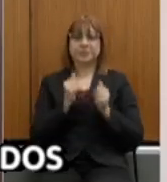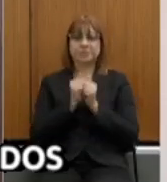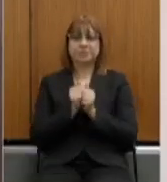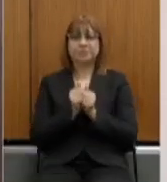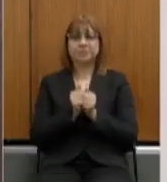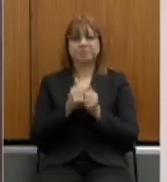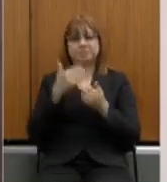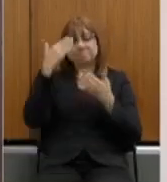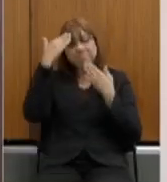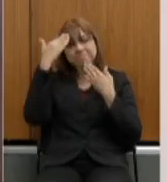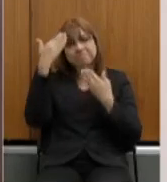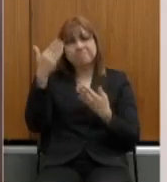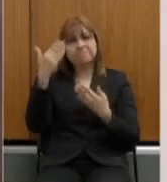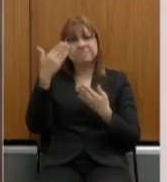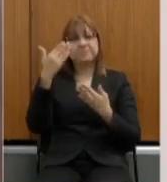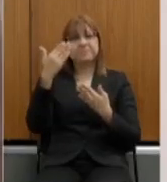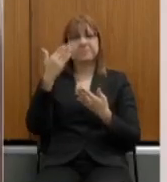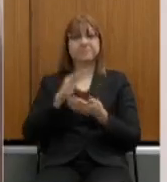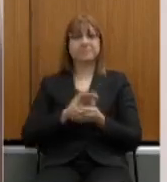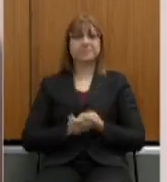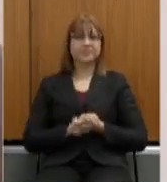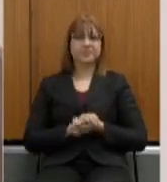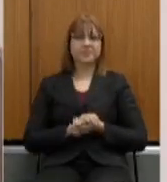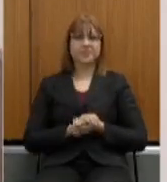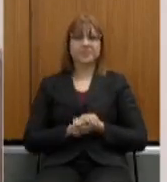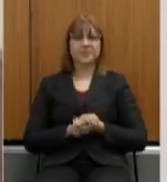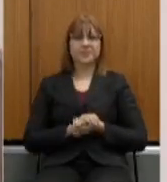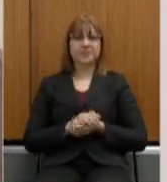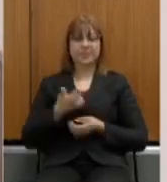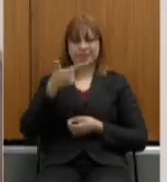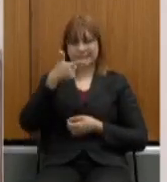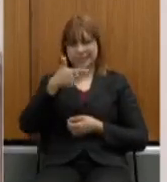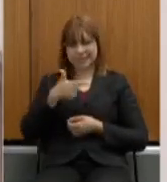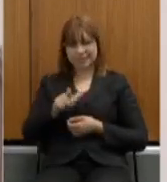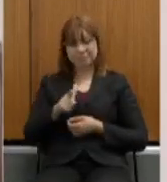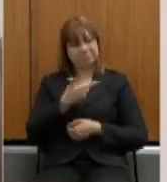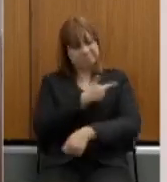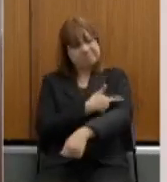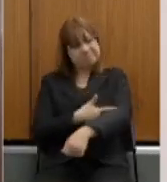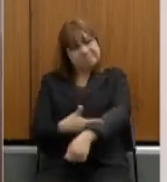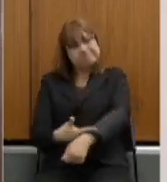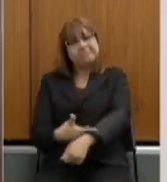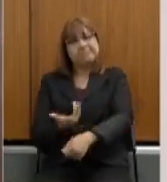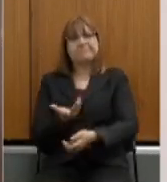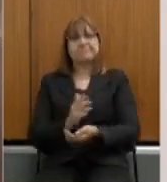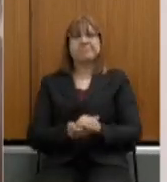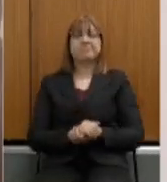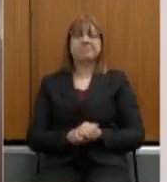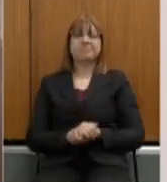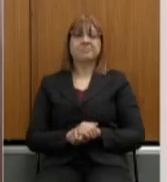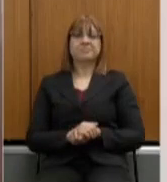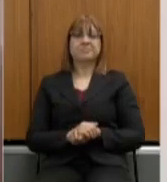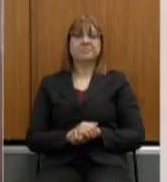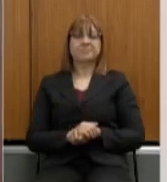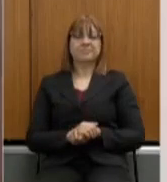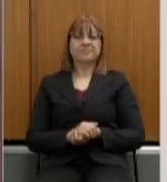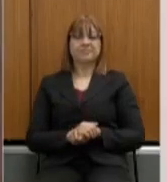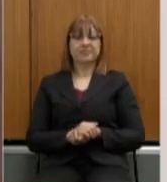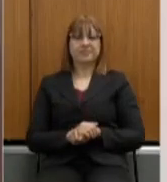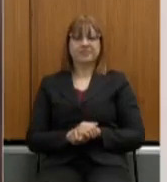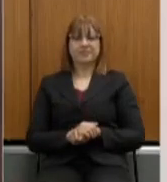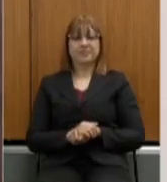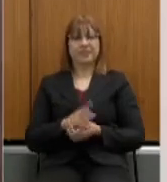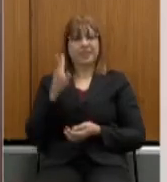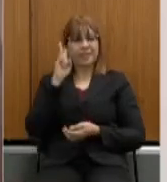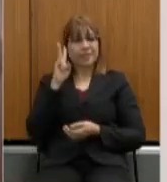Quero agradecer mais uma vez pela gentileza em lembrar da